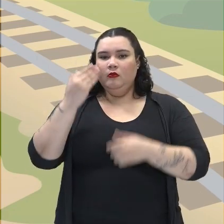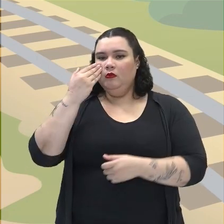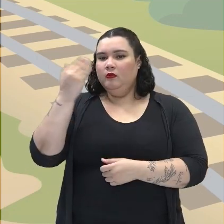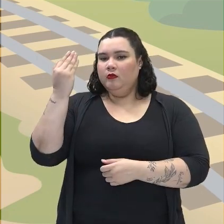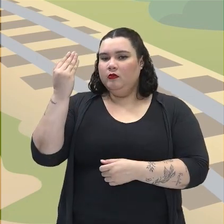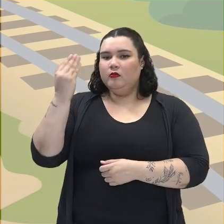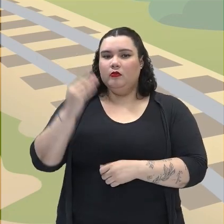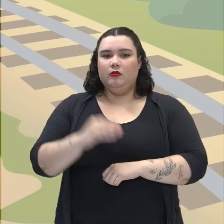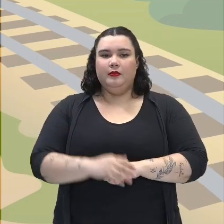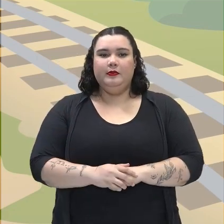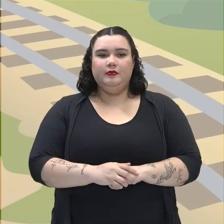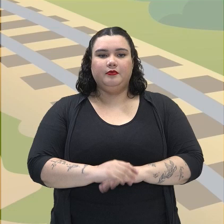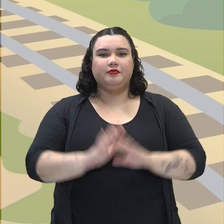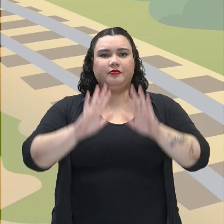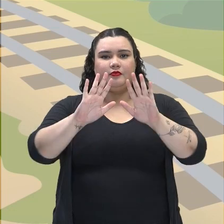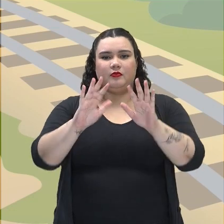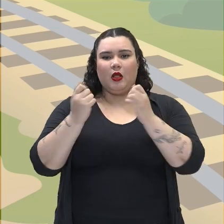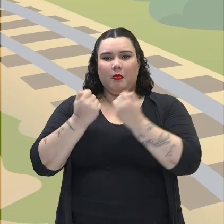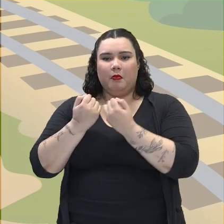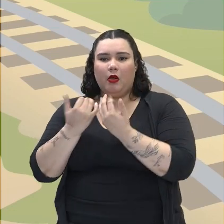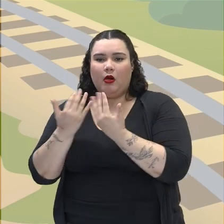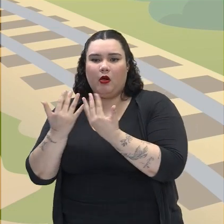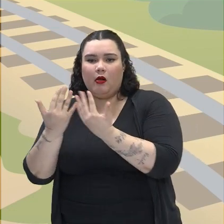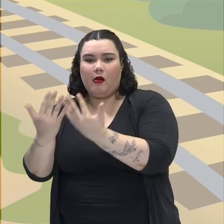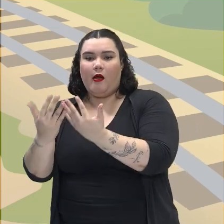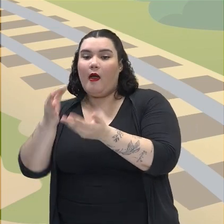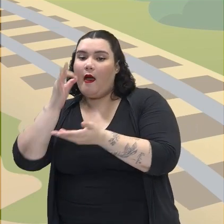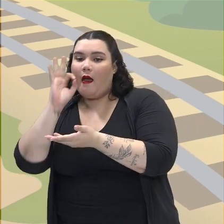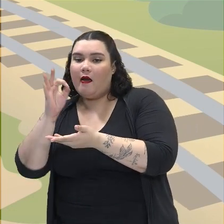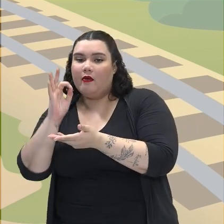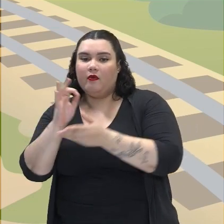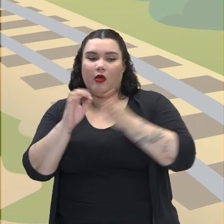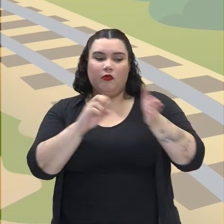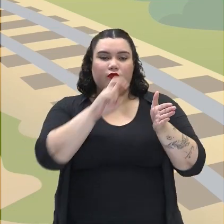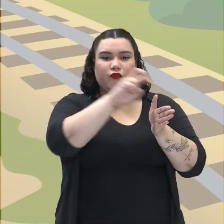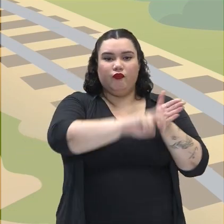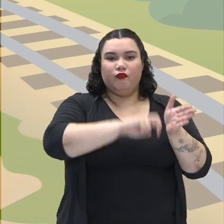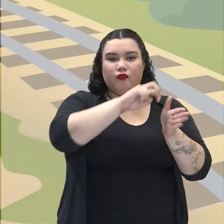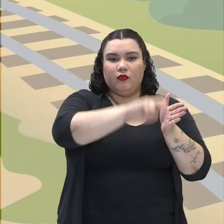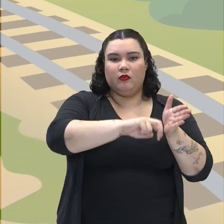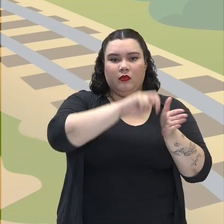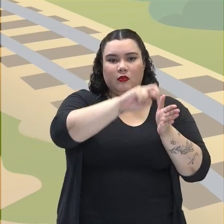pergunta. Qual a relação entre os cafezais e as rodovias?